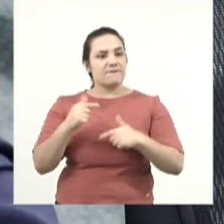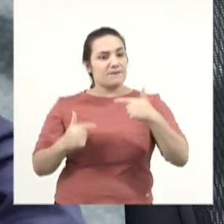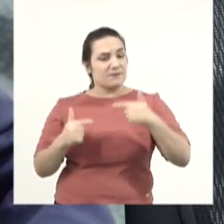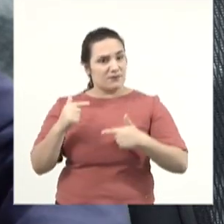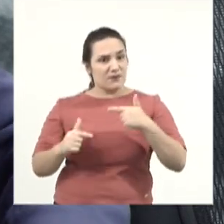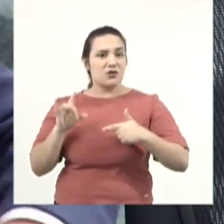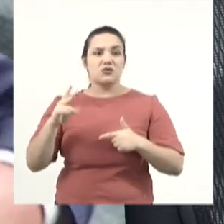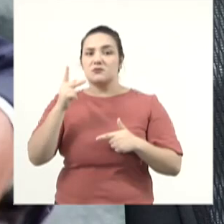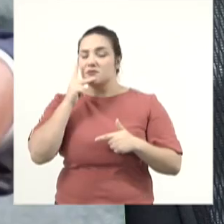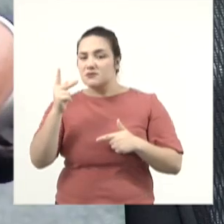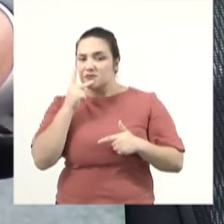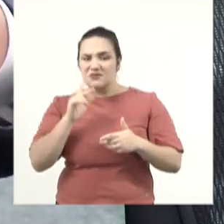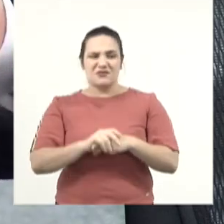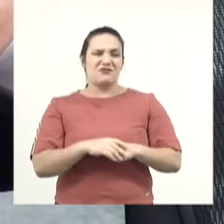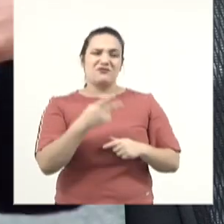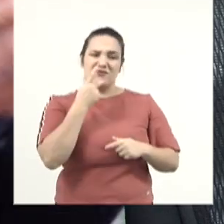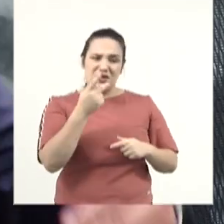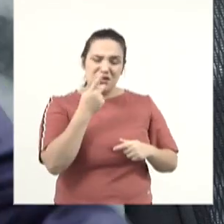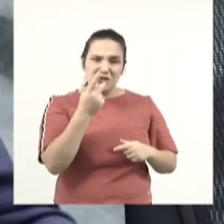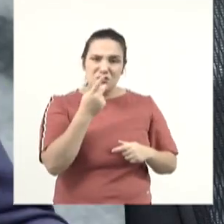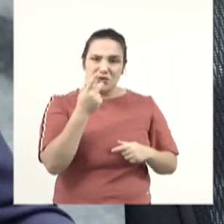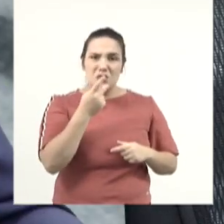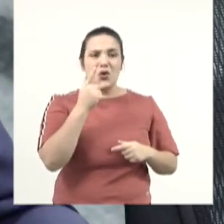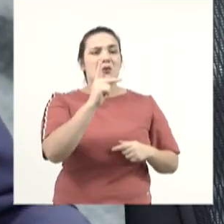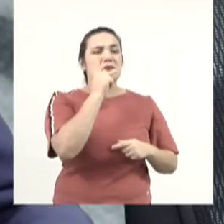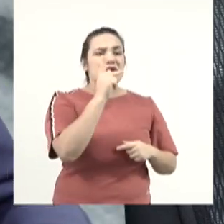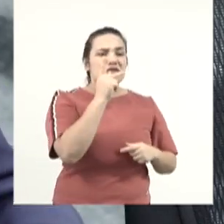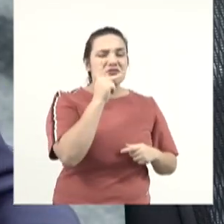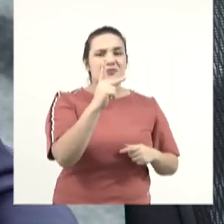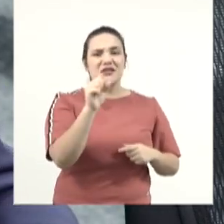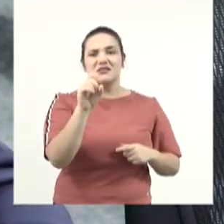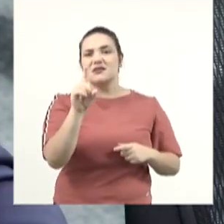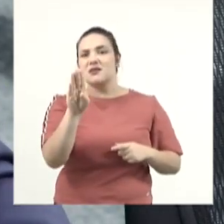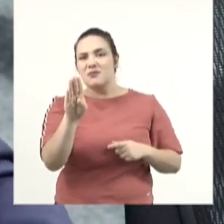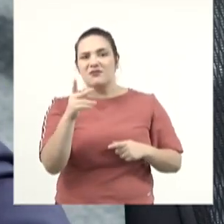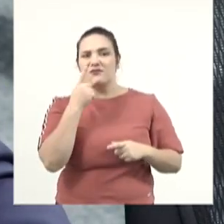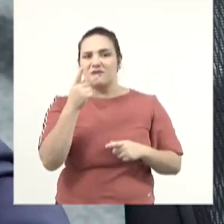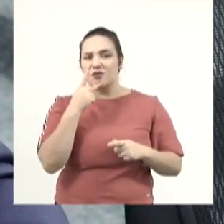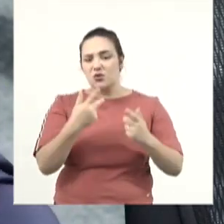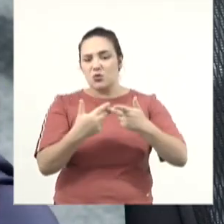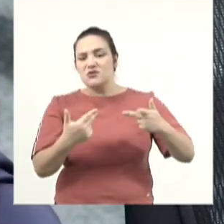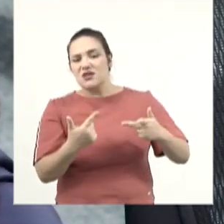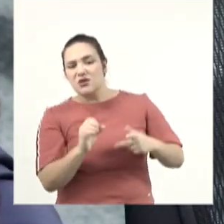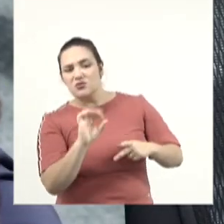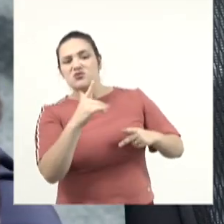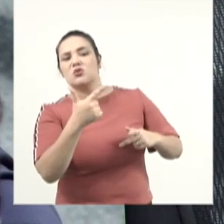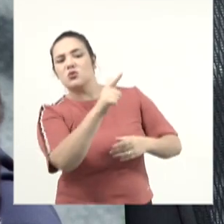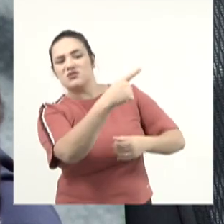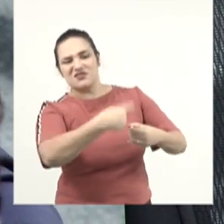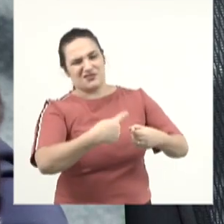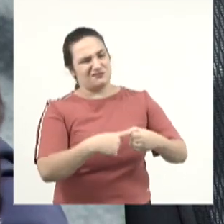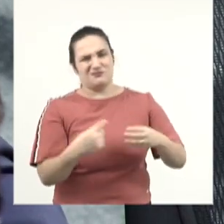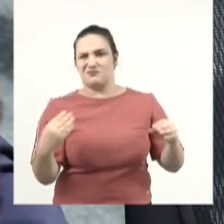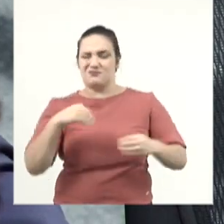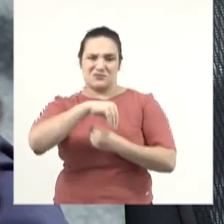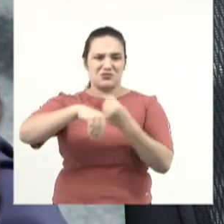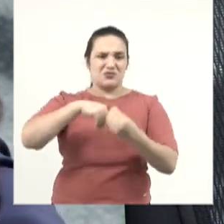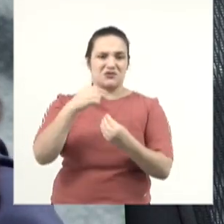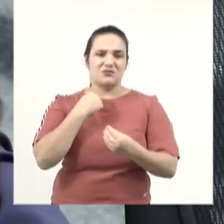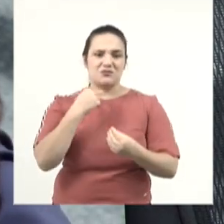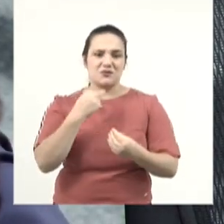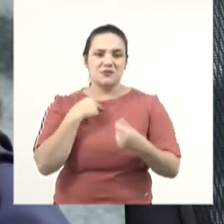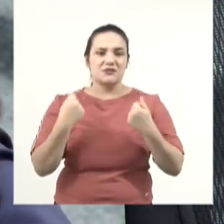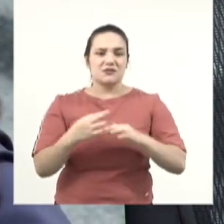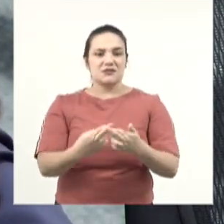partidária, envolveu o PSDB, envolveu acontecimentos em outro município, uma coisa não tem nada a ver com a outra. Nós temos que ter